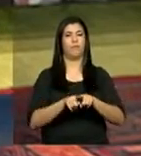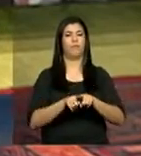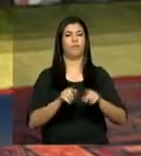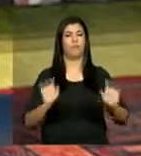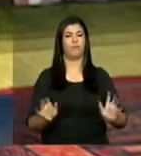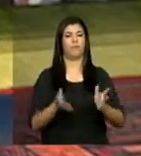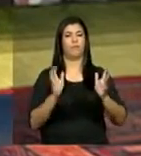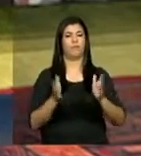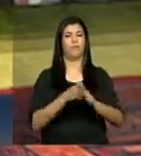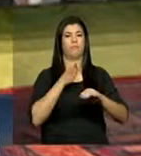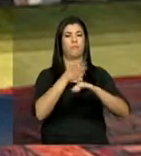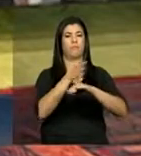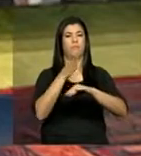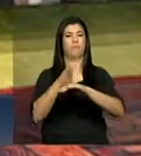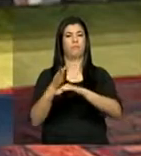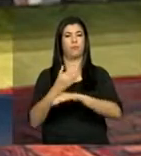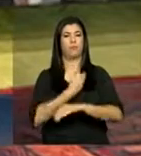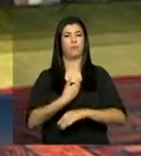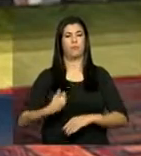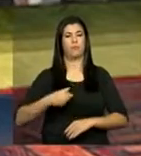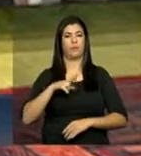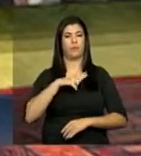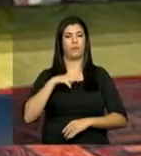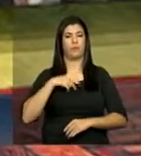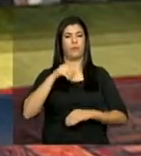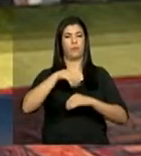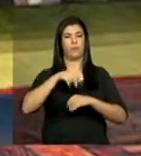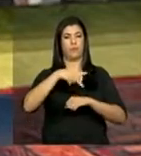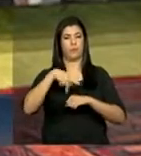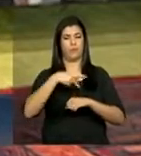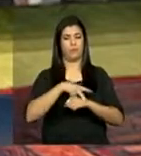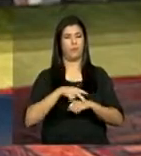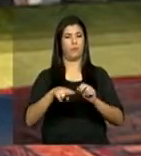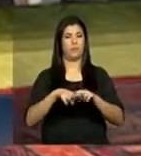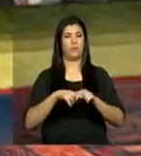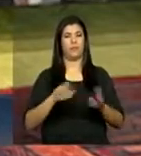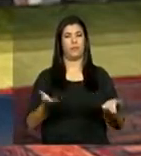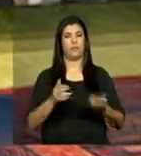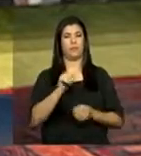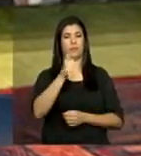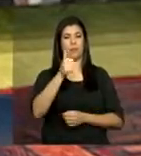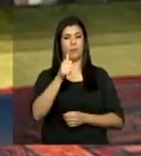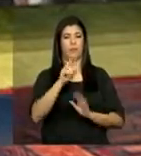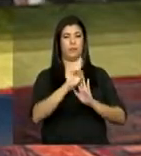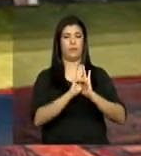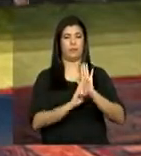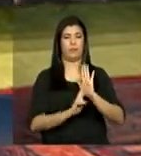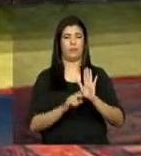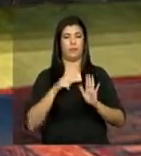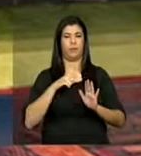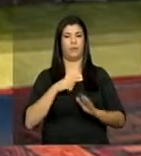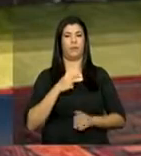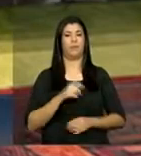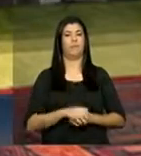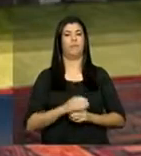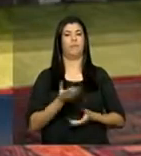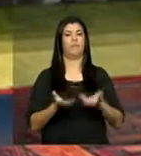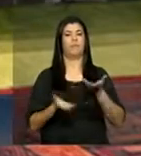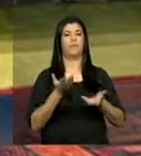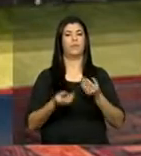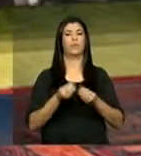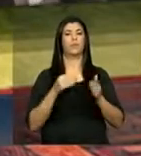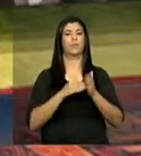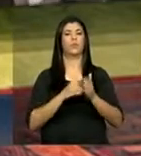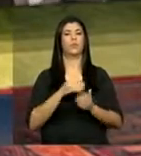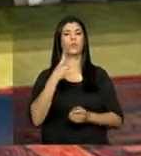incentivar investimentos públicos e privados no país. Portanto, esse 11º levantamento vai ser um balanço dos últimos